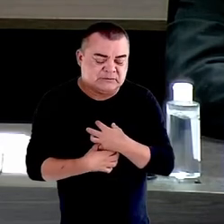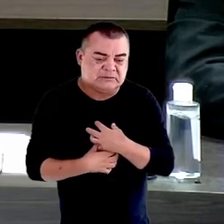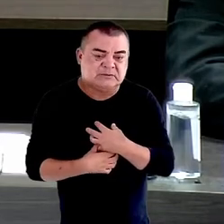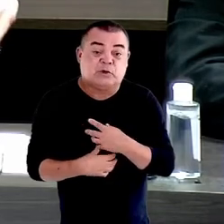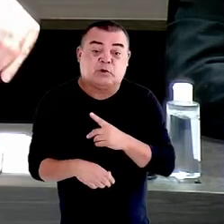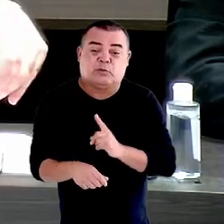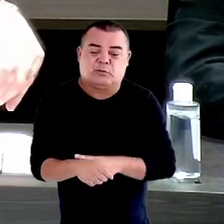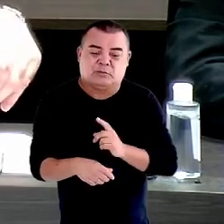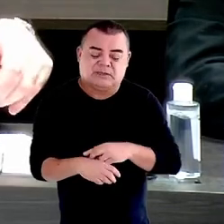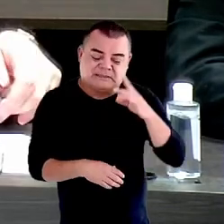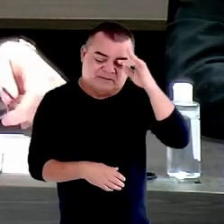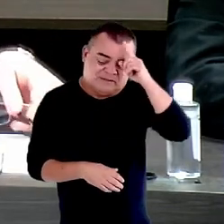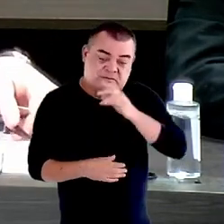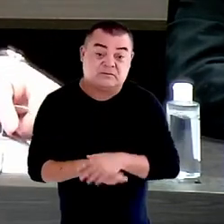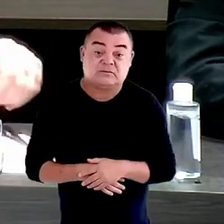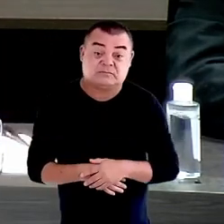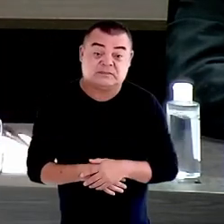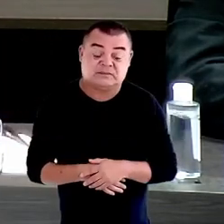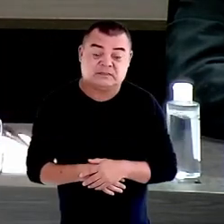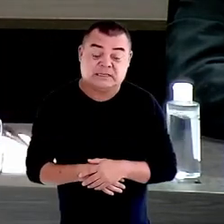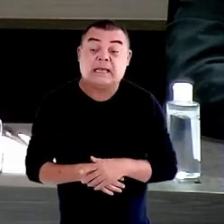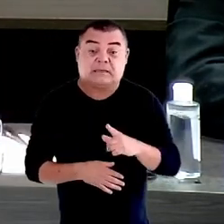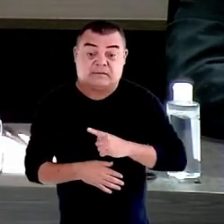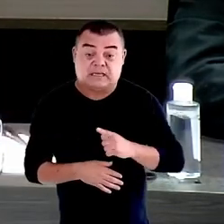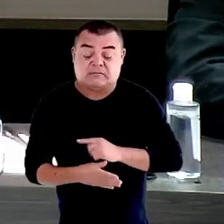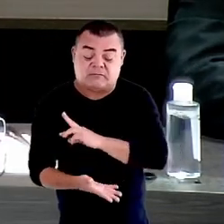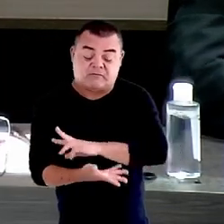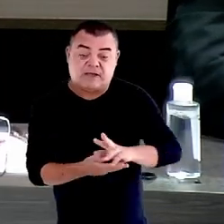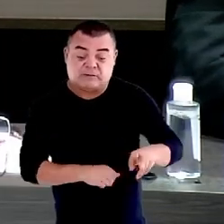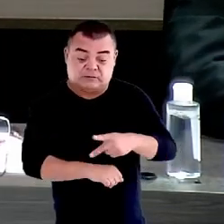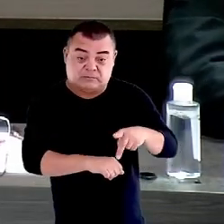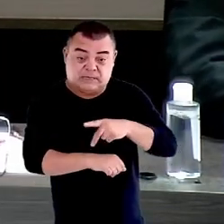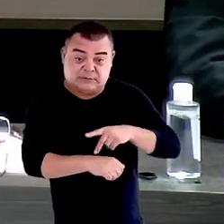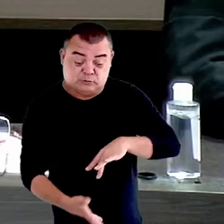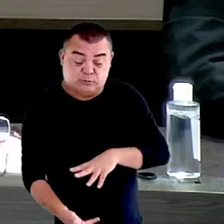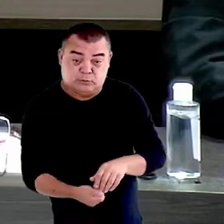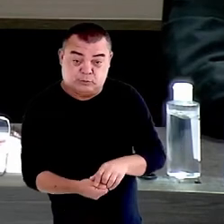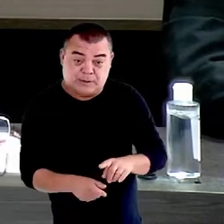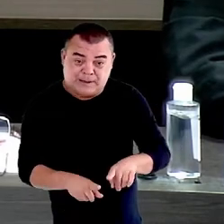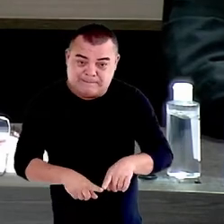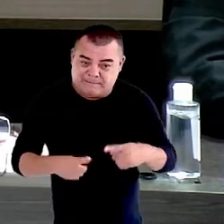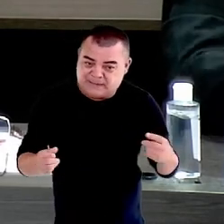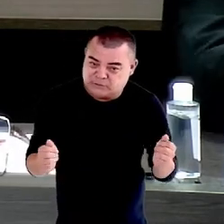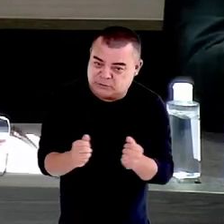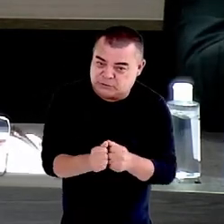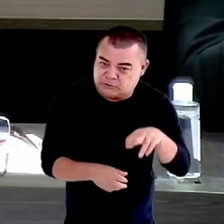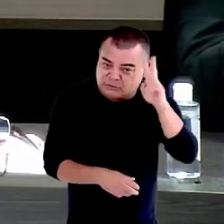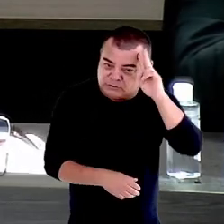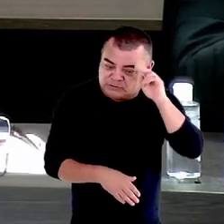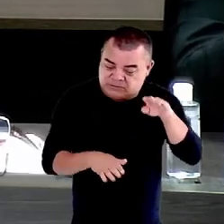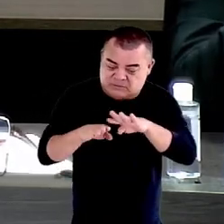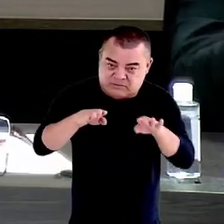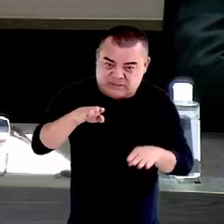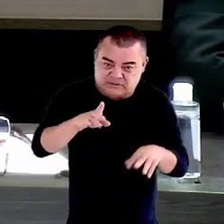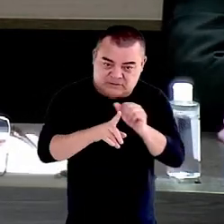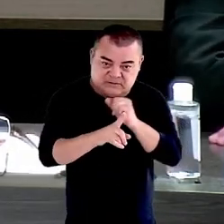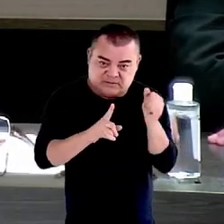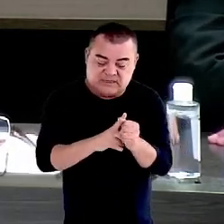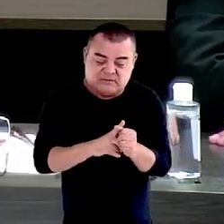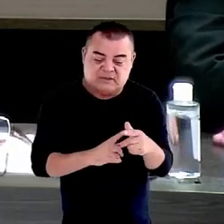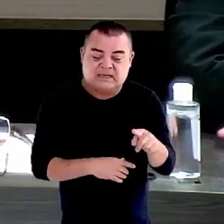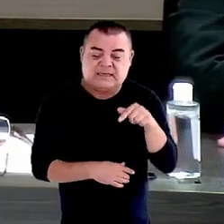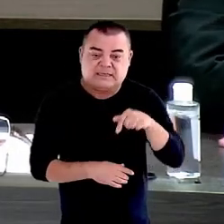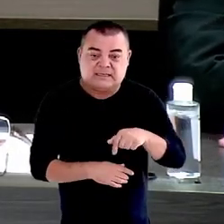vários outros países no mundo, mas em países com histórico desigualdade social mais acentuada, como é o caso do nosso, isso se torna ainda mais